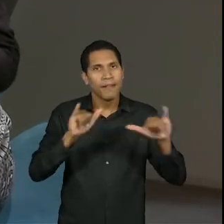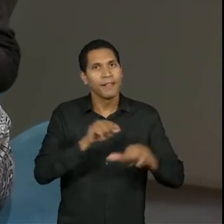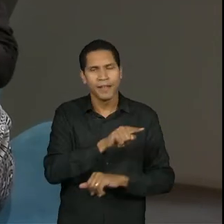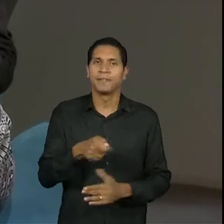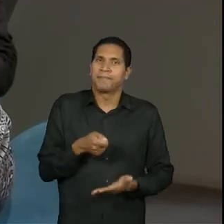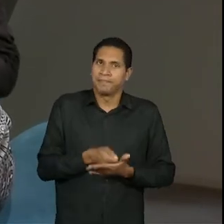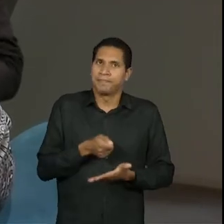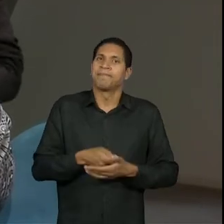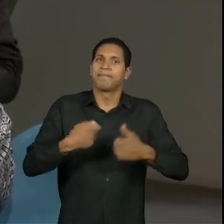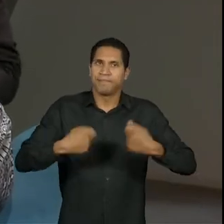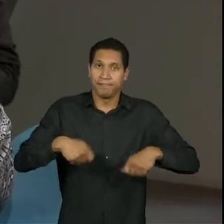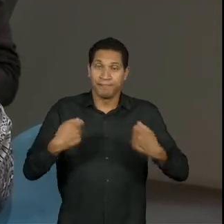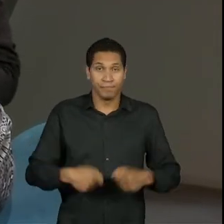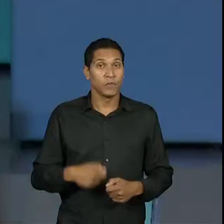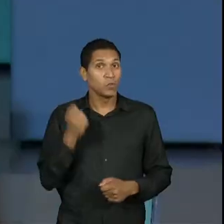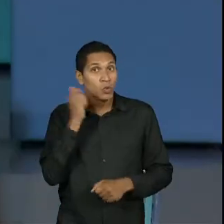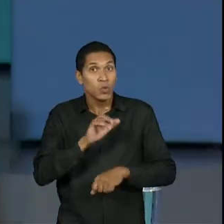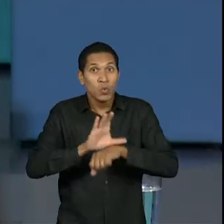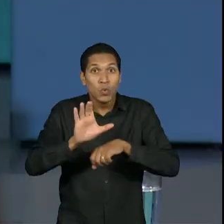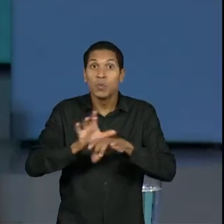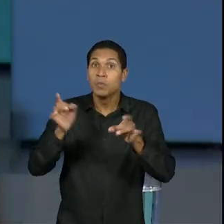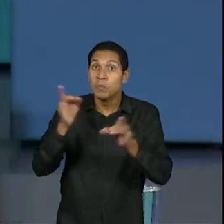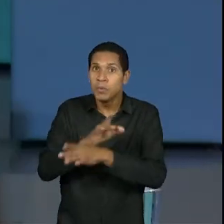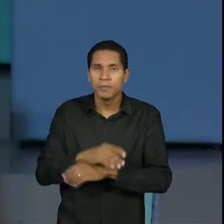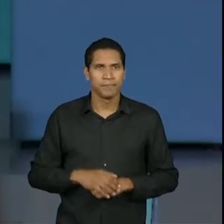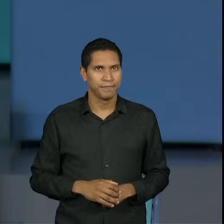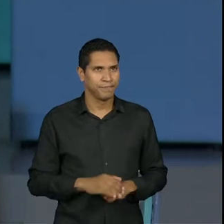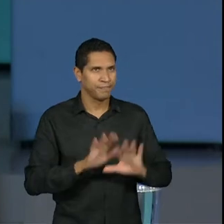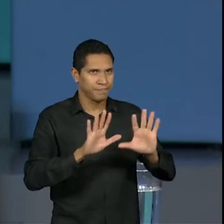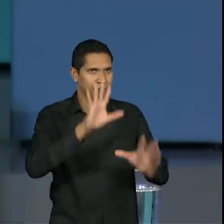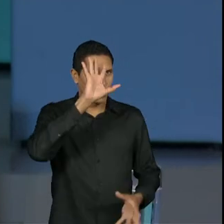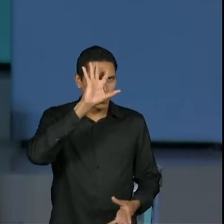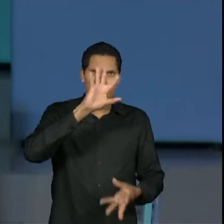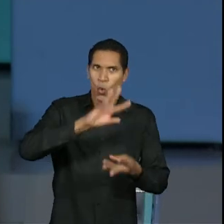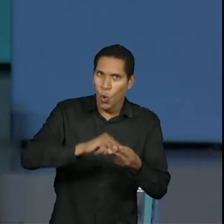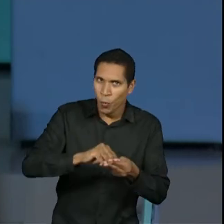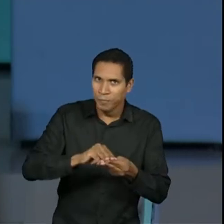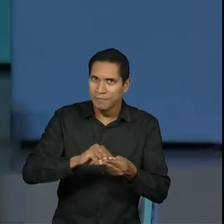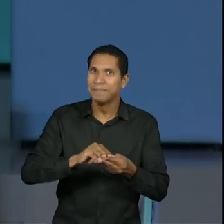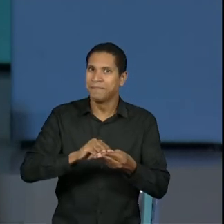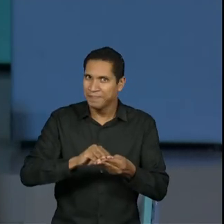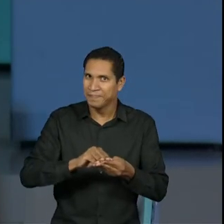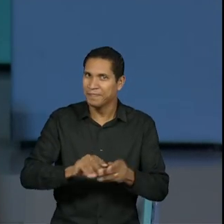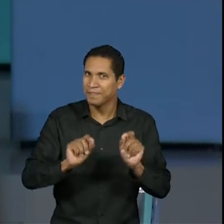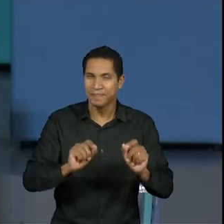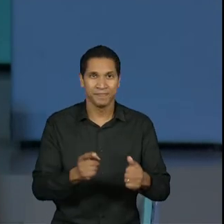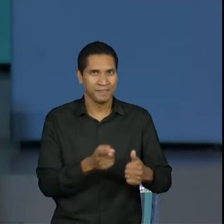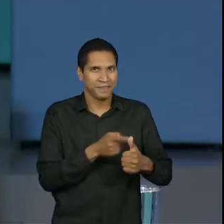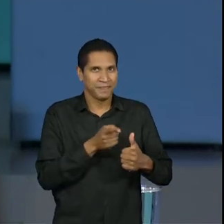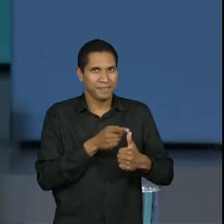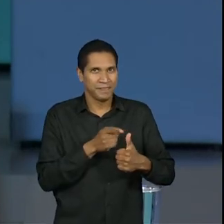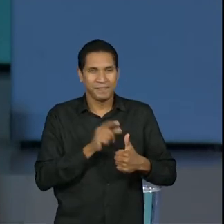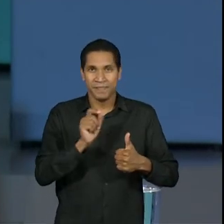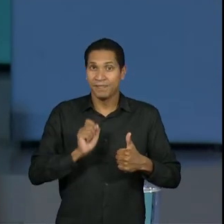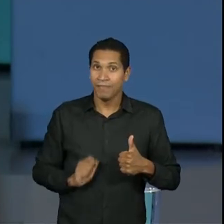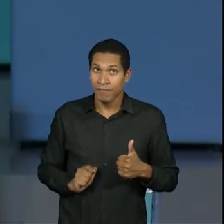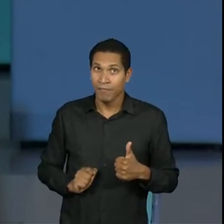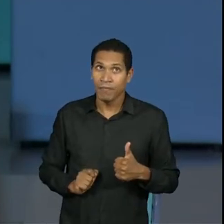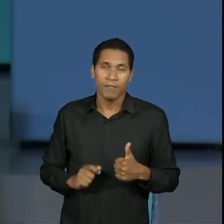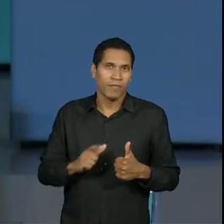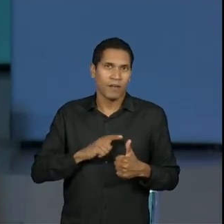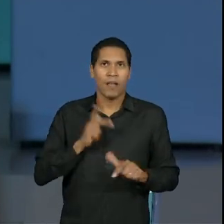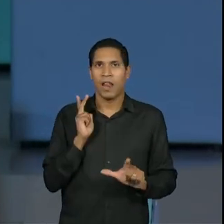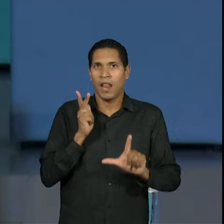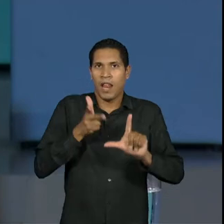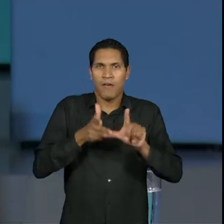para a conclusão dos cursos. Deixa eu fazer um resumo rápido aqui, gente, tá? Então, assim, primeiro, essa é uma live